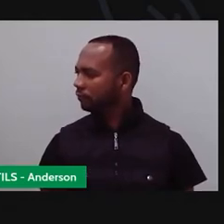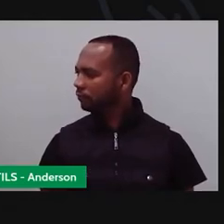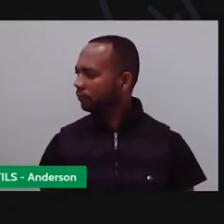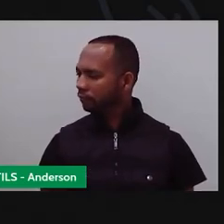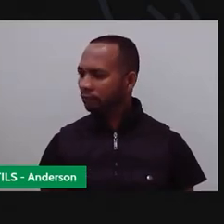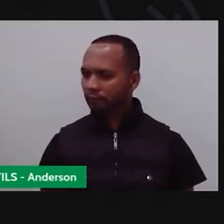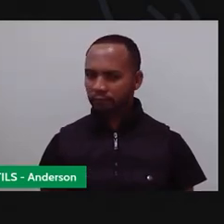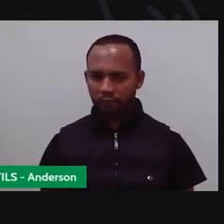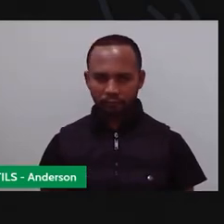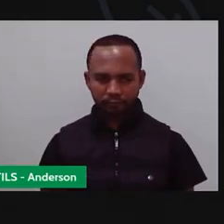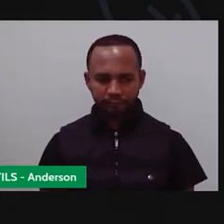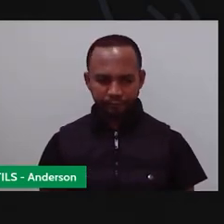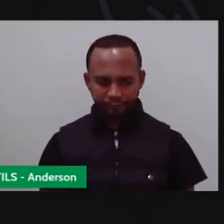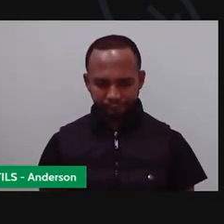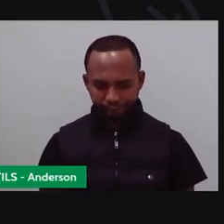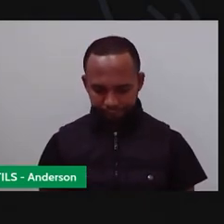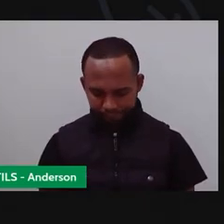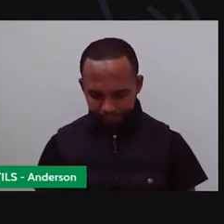Vou começar com o vermelho.